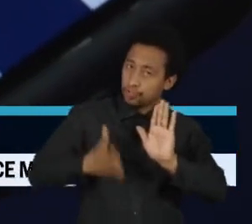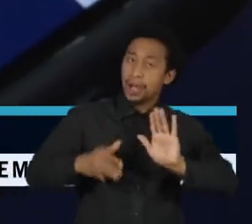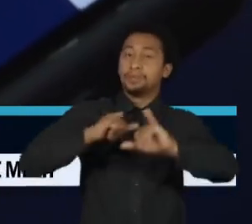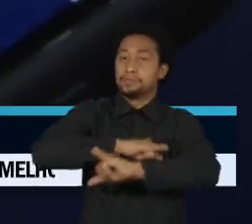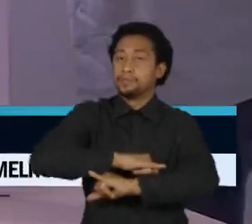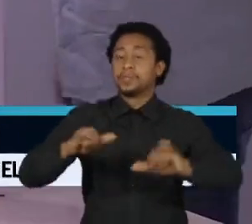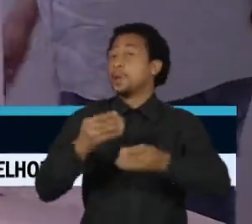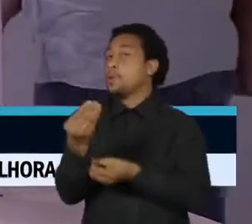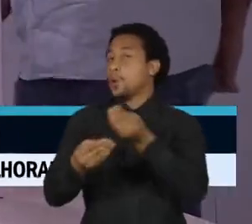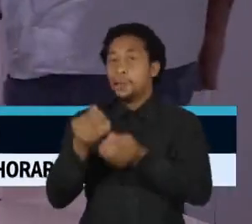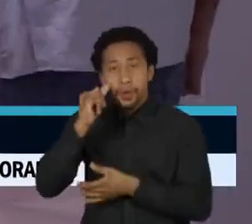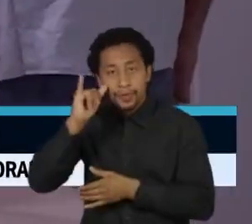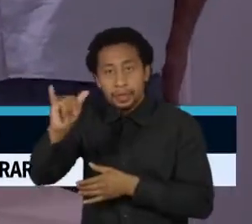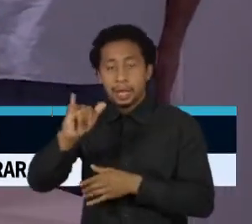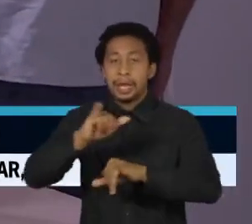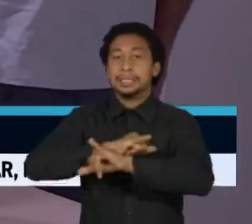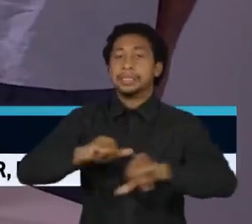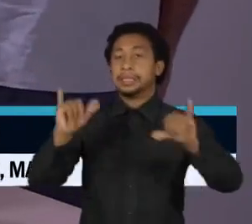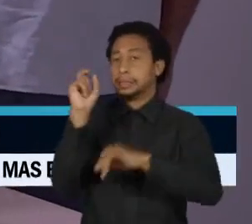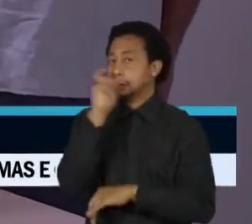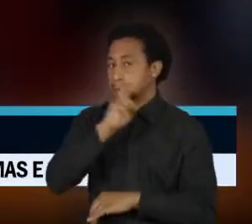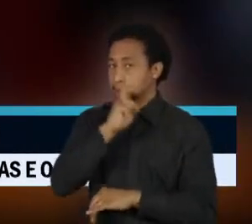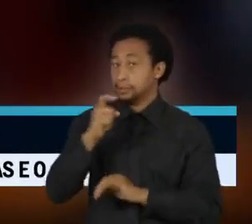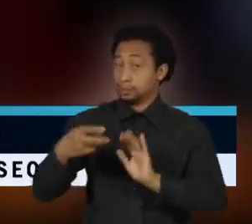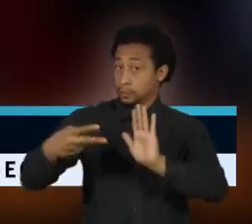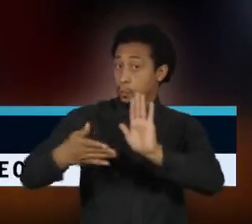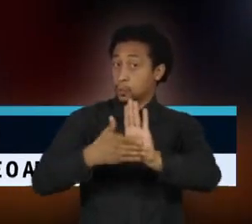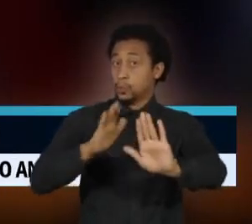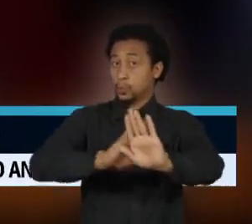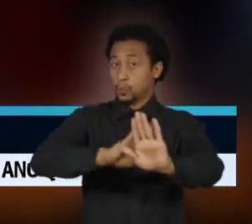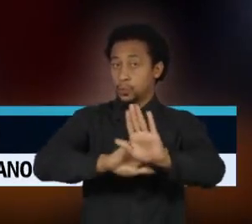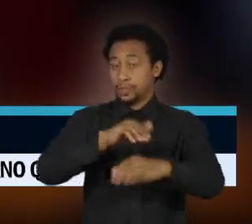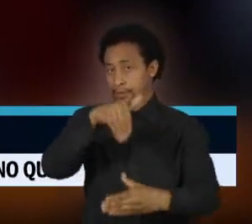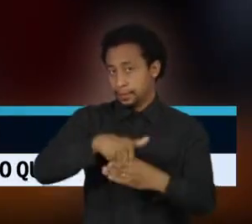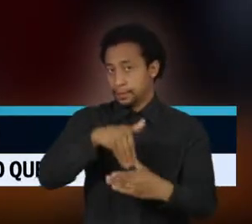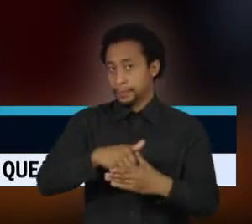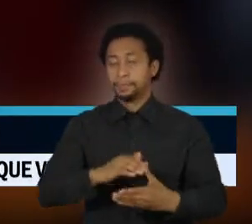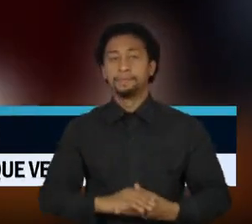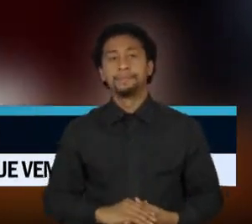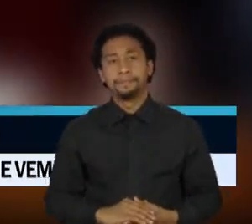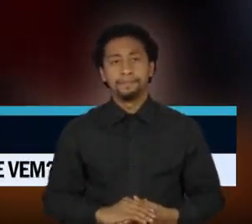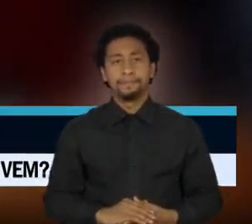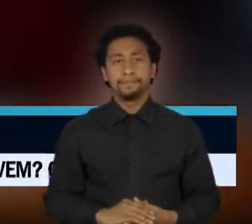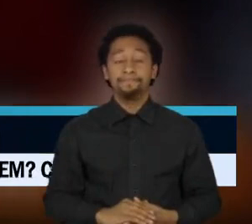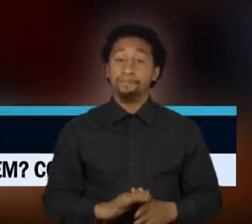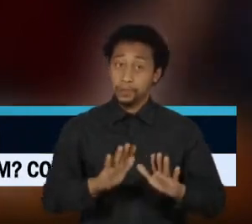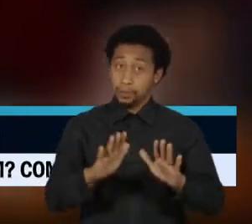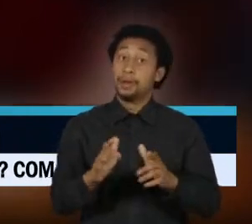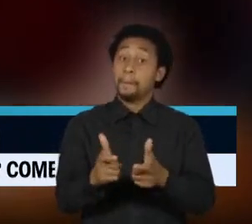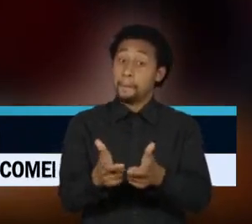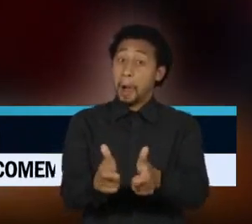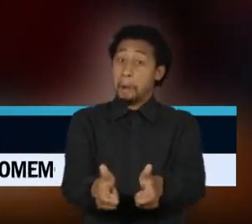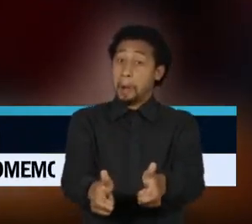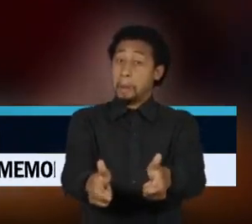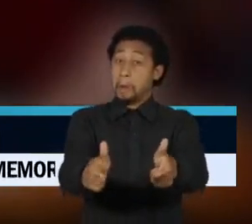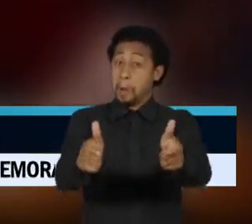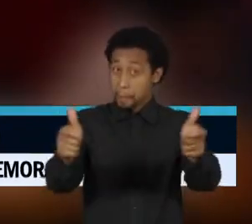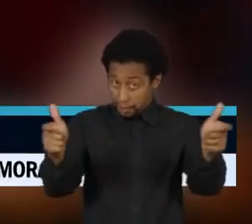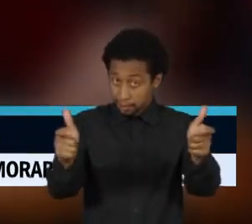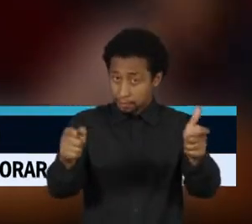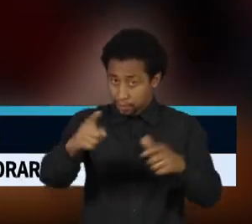notícias falsas no segundo turno das eleições. Houve um crescimento, para que todos tenham uma ideia, de 1